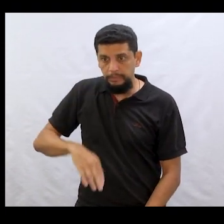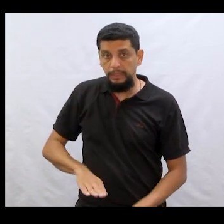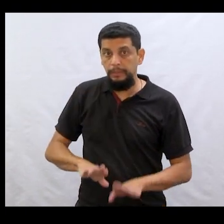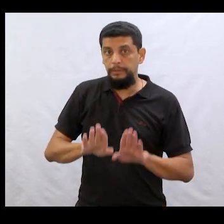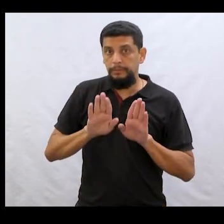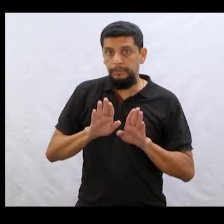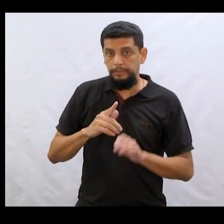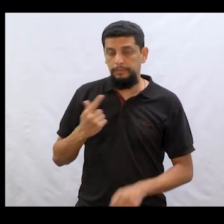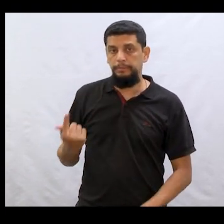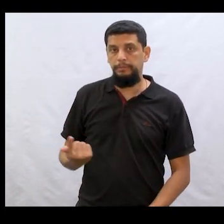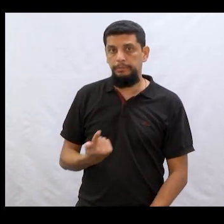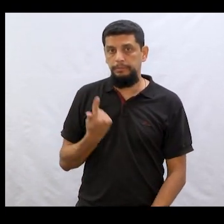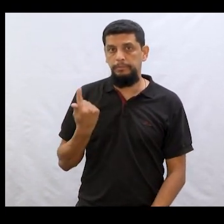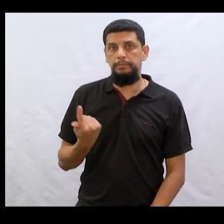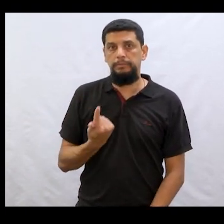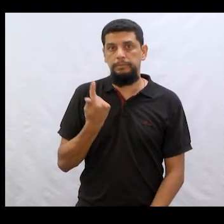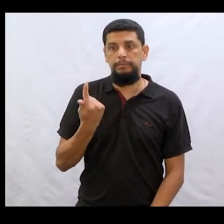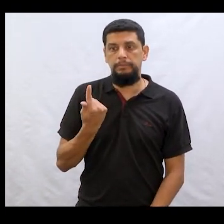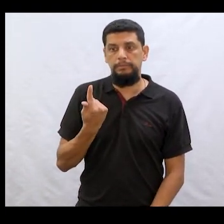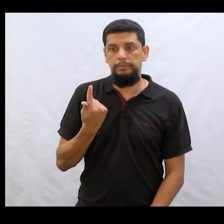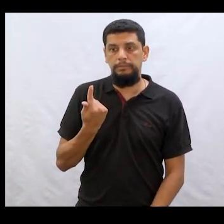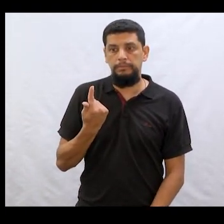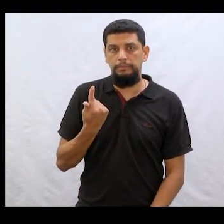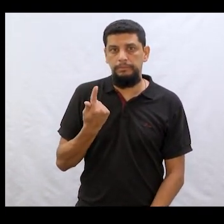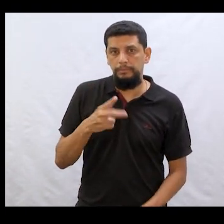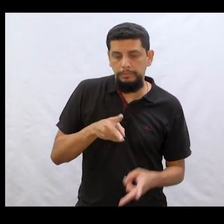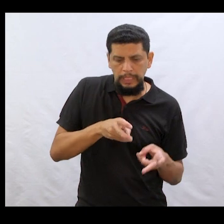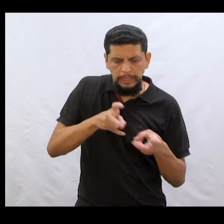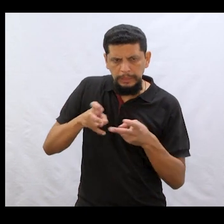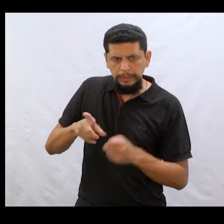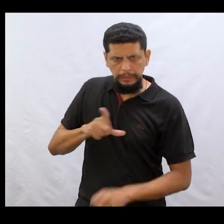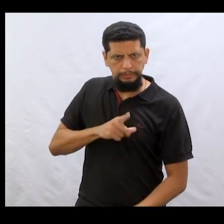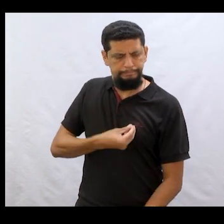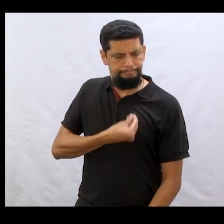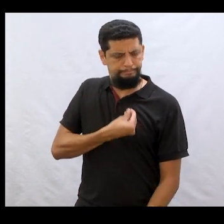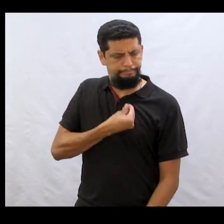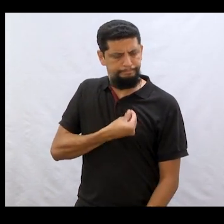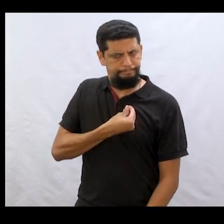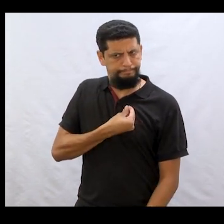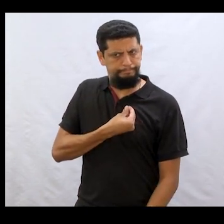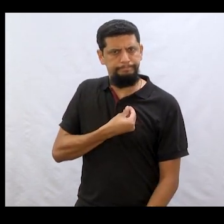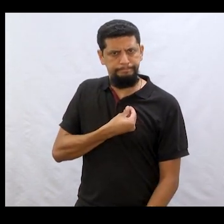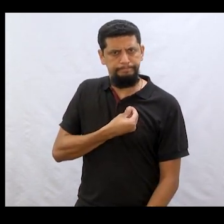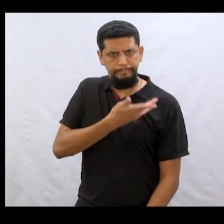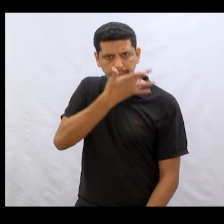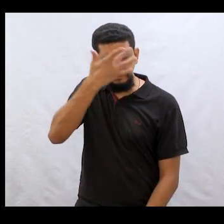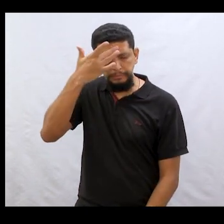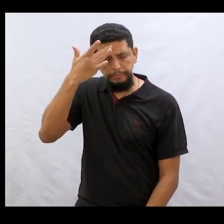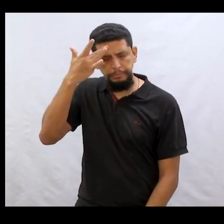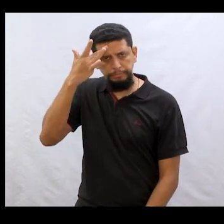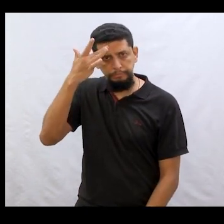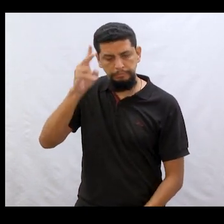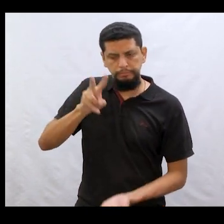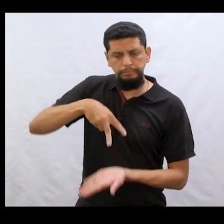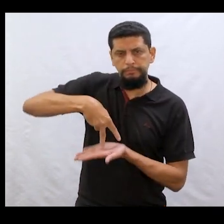Mas daí, o gigante percebeu que tinha alguém lá. Mas daí, o Joãozinho